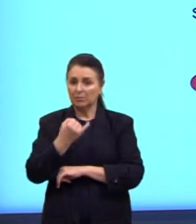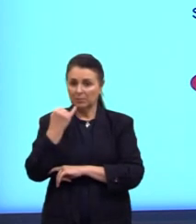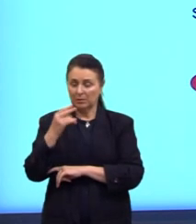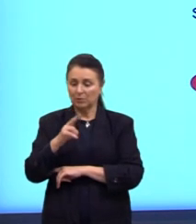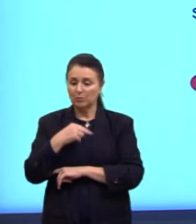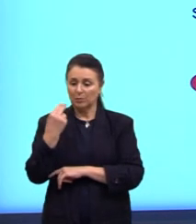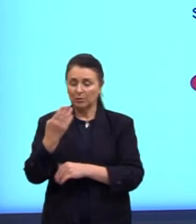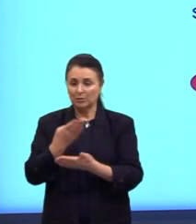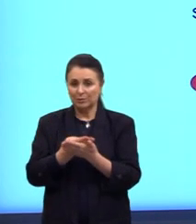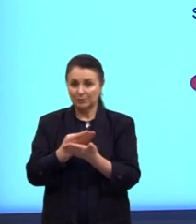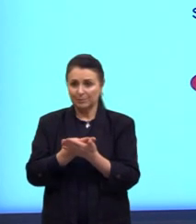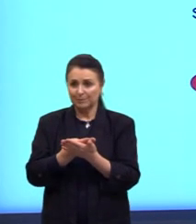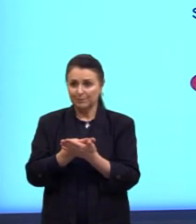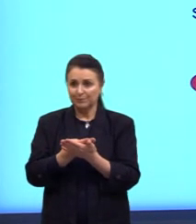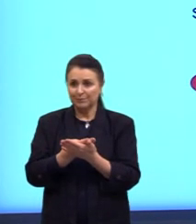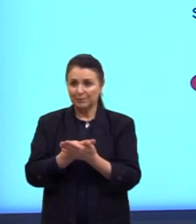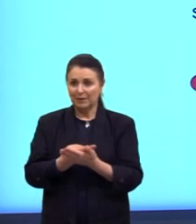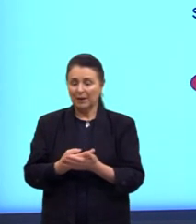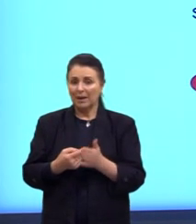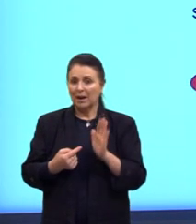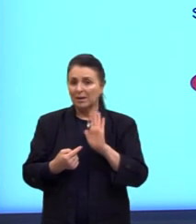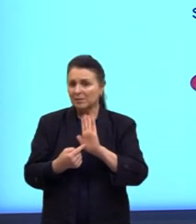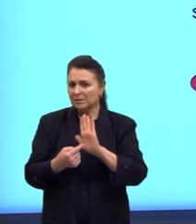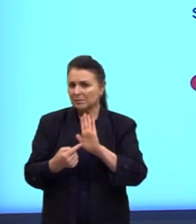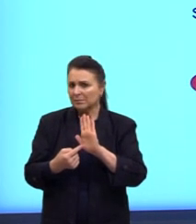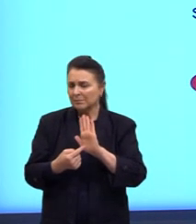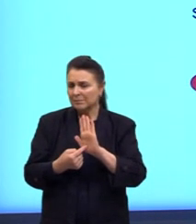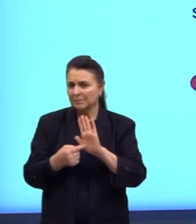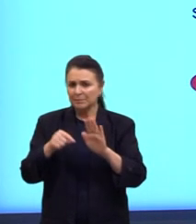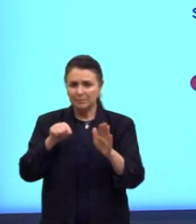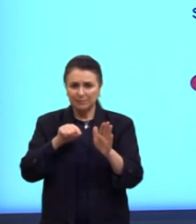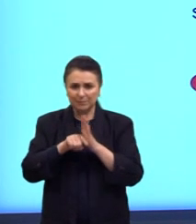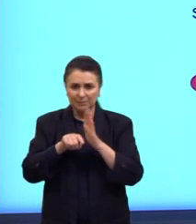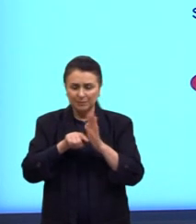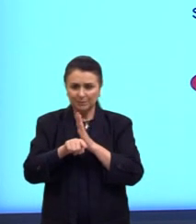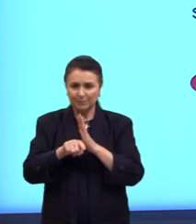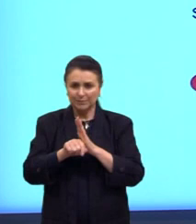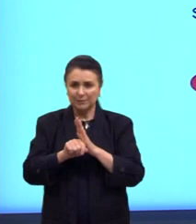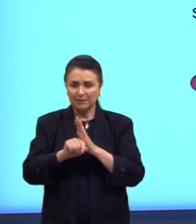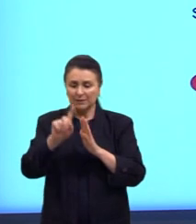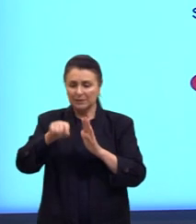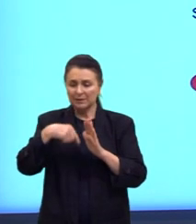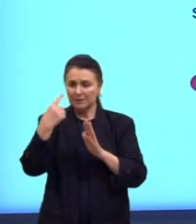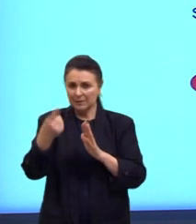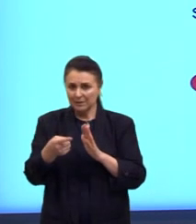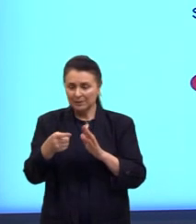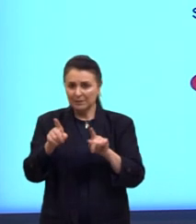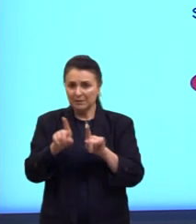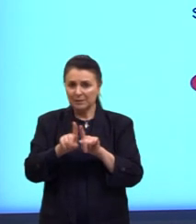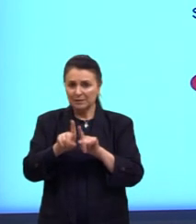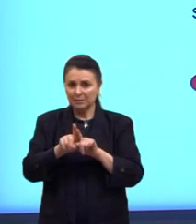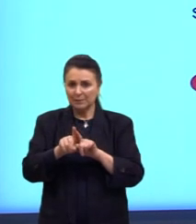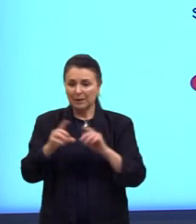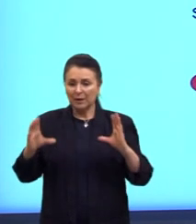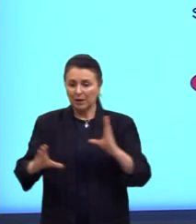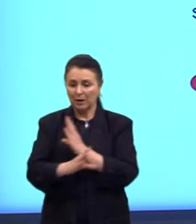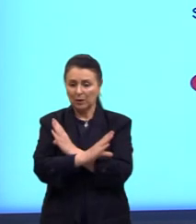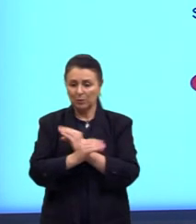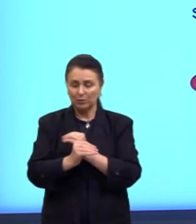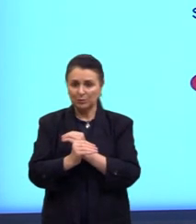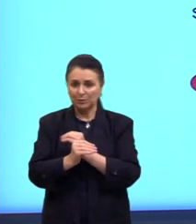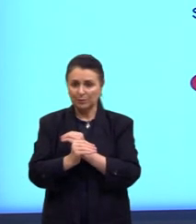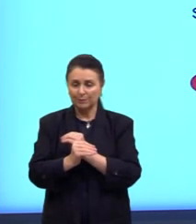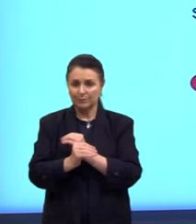nós estudarmos, né? Essa aqui, ela traz na pergunta a seguinte conjunção. Ela diz assim, ó,